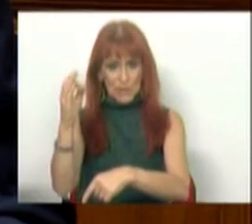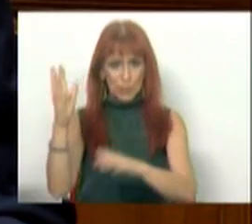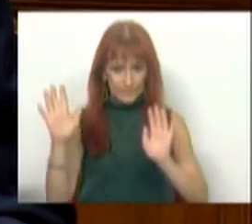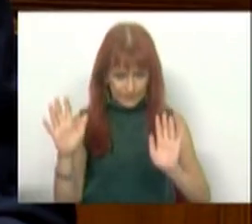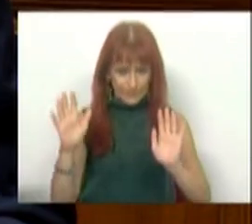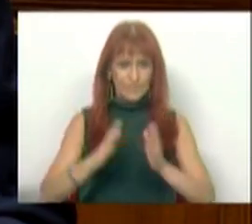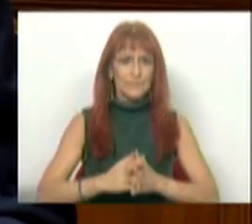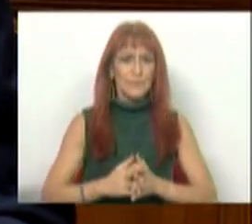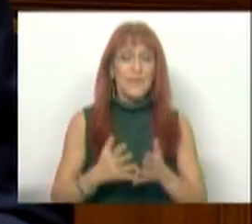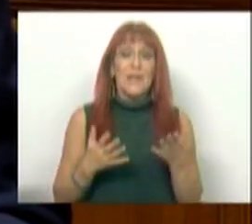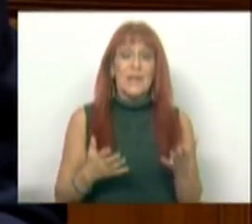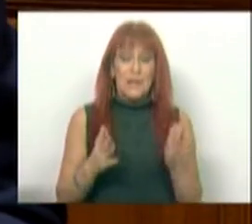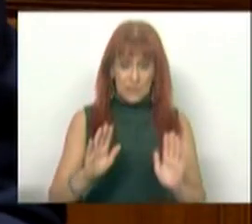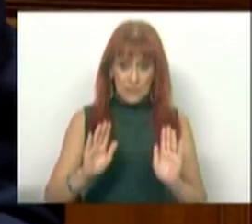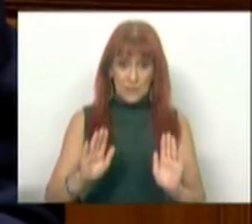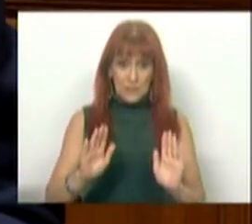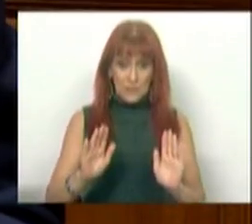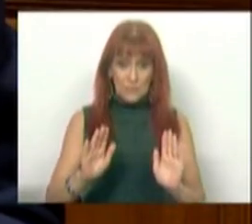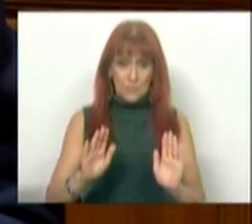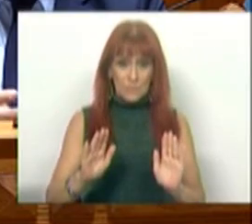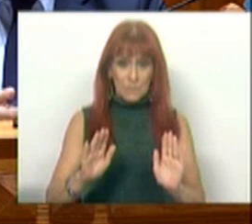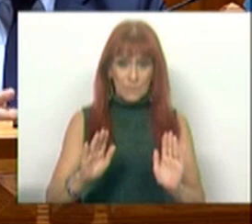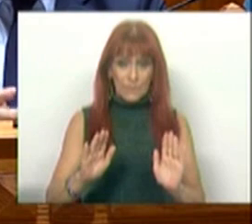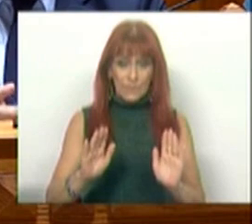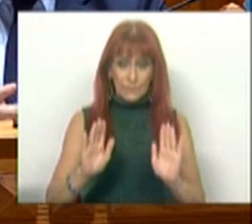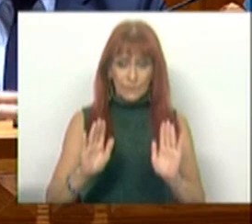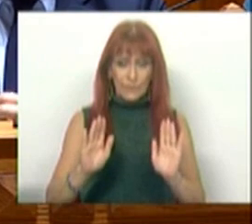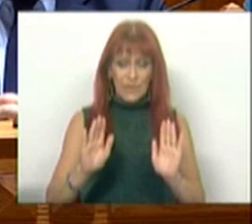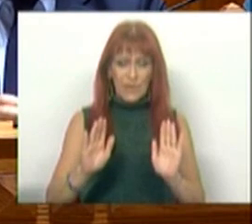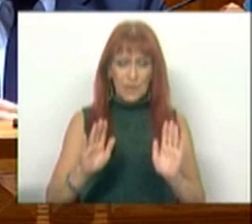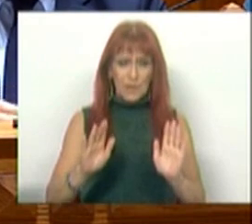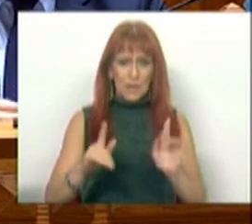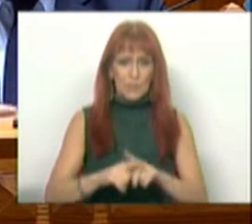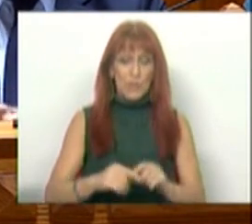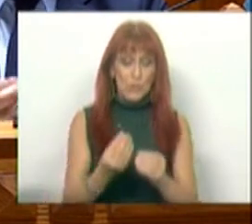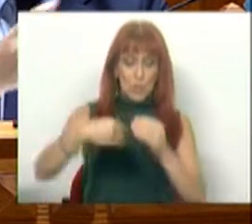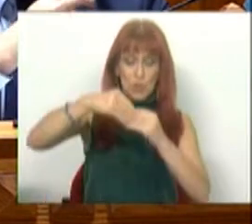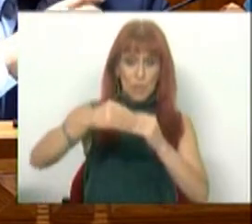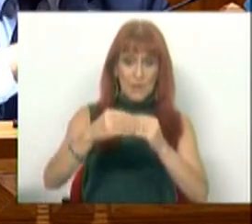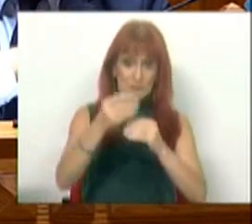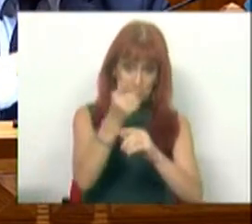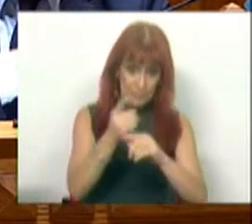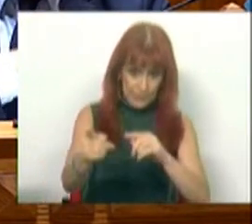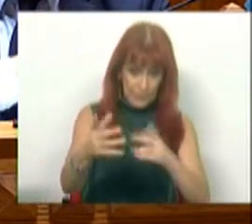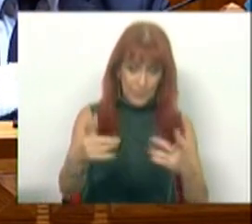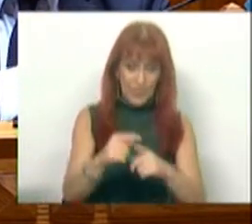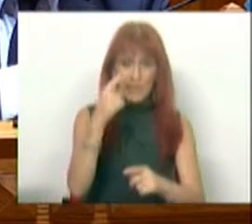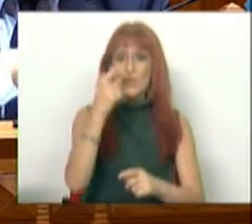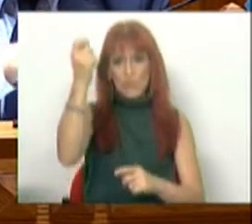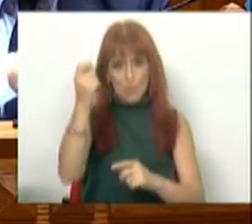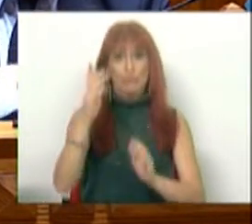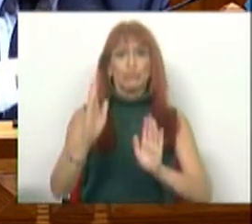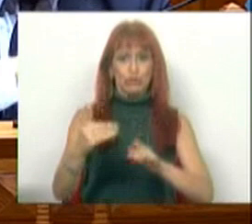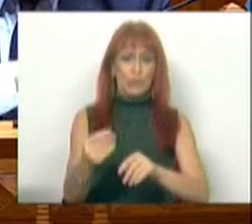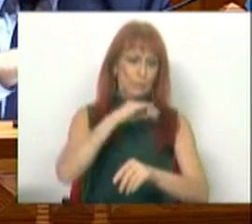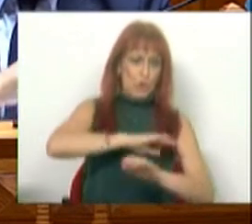Entre o suplemento extraordinário que os pensionistas